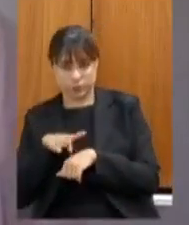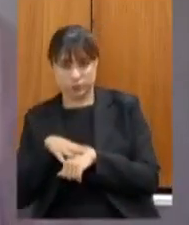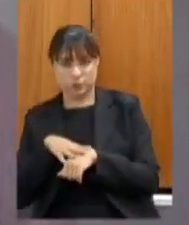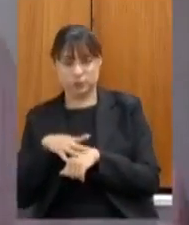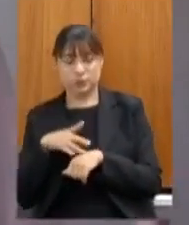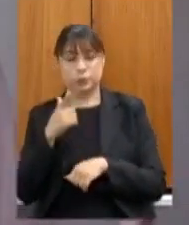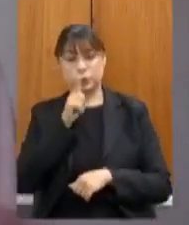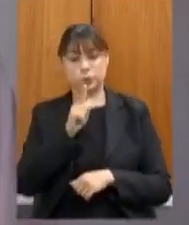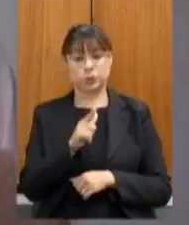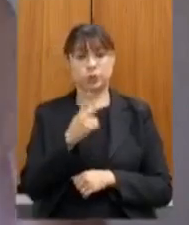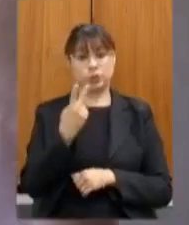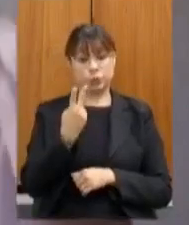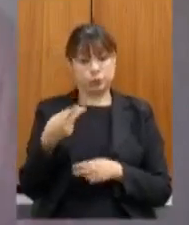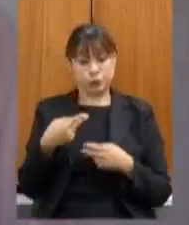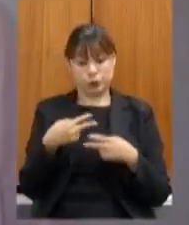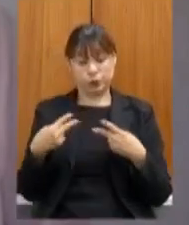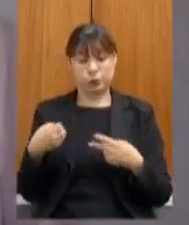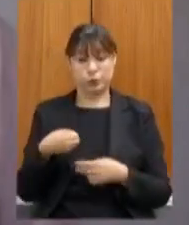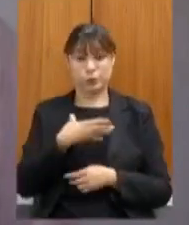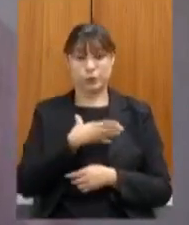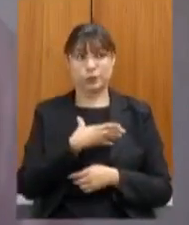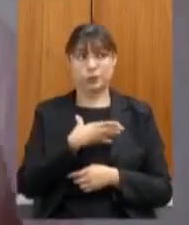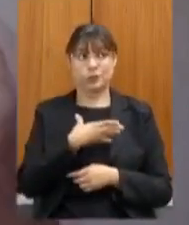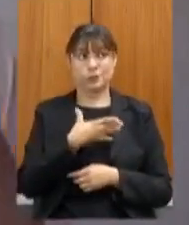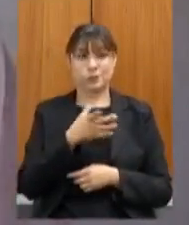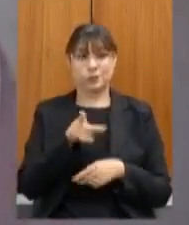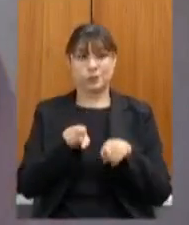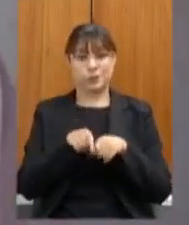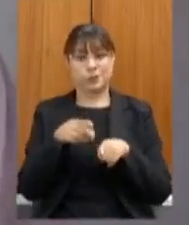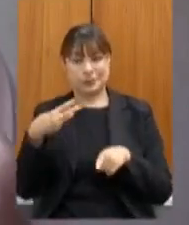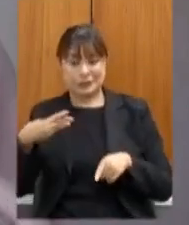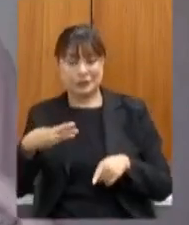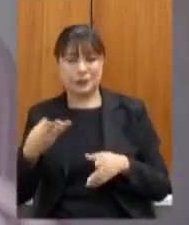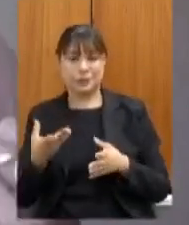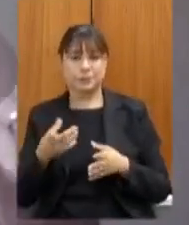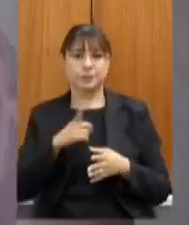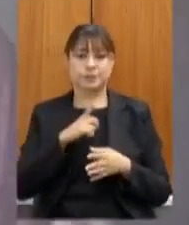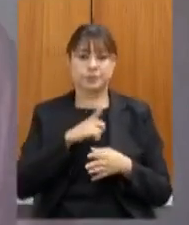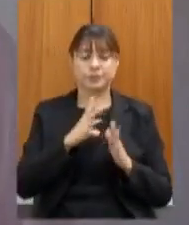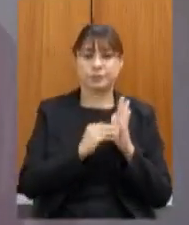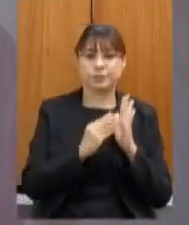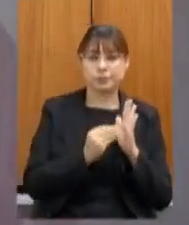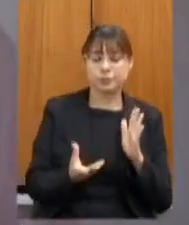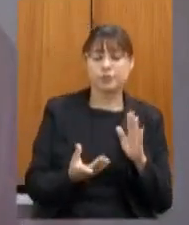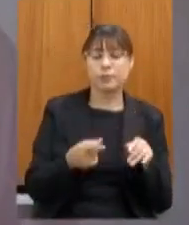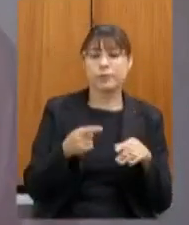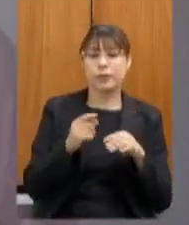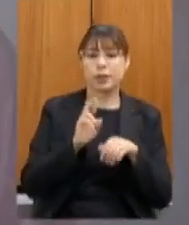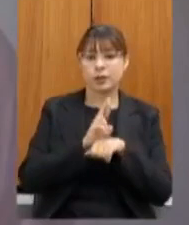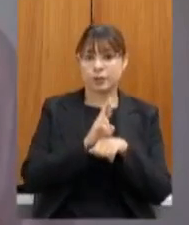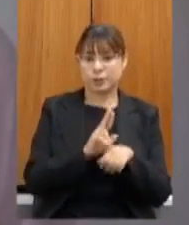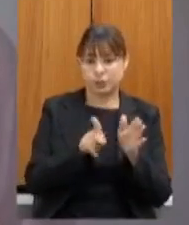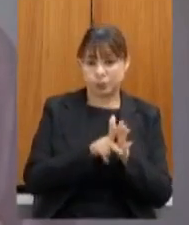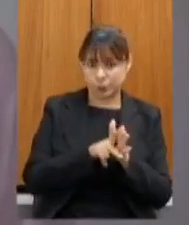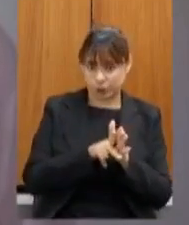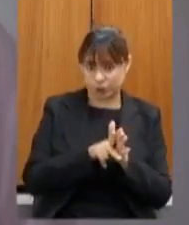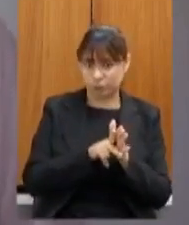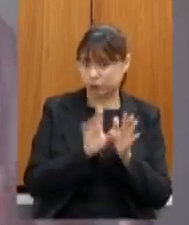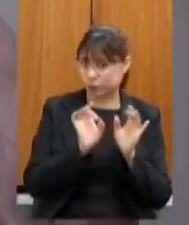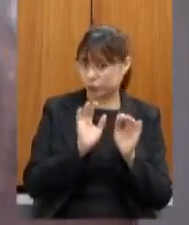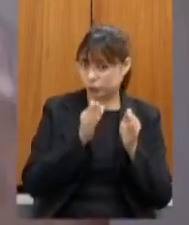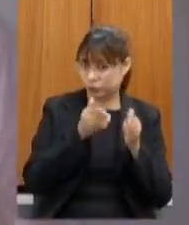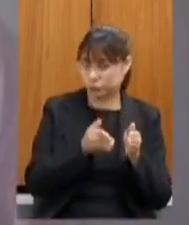inovações nesse processo na verdade e até uma terceira temos a nossa matriz de referência exclusiva do Estado de Minas Gerais